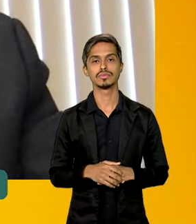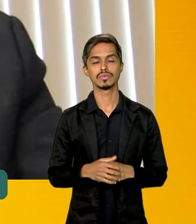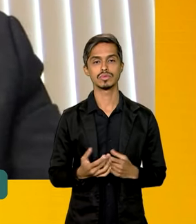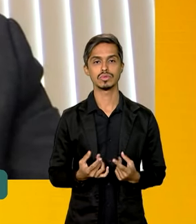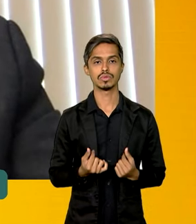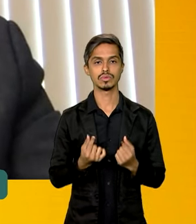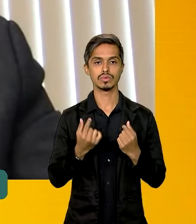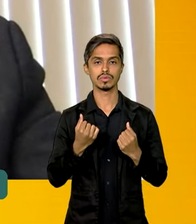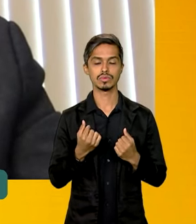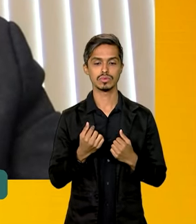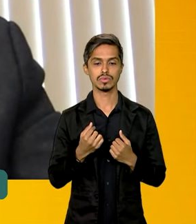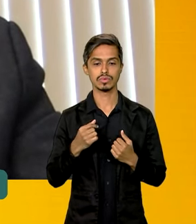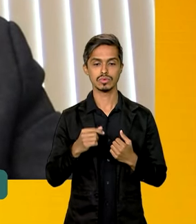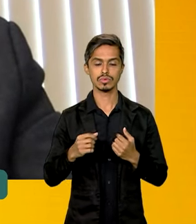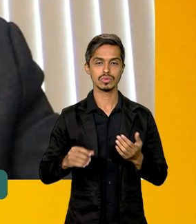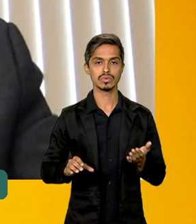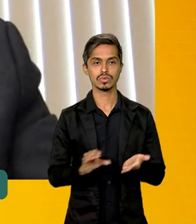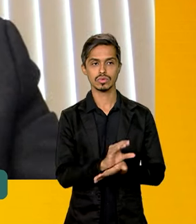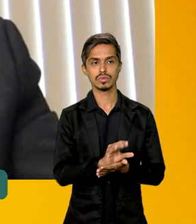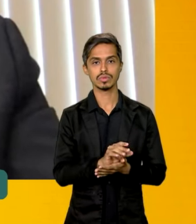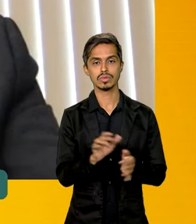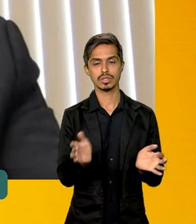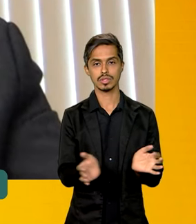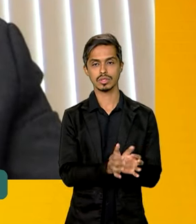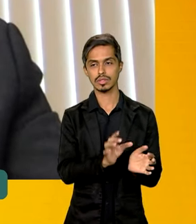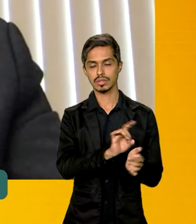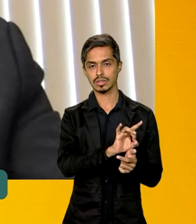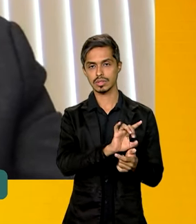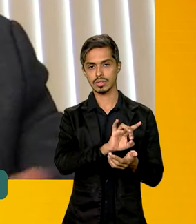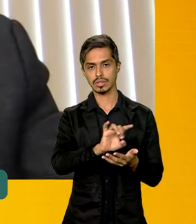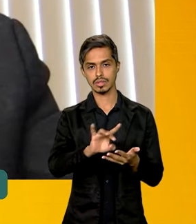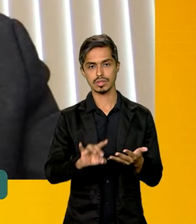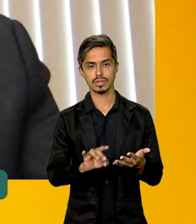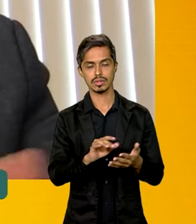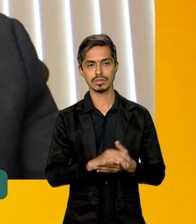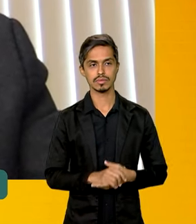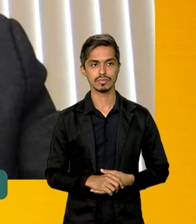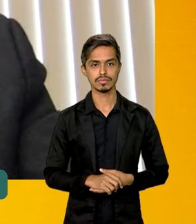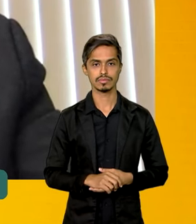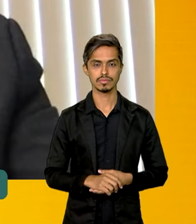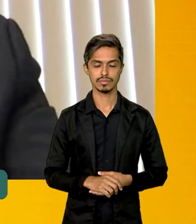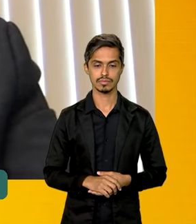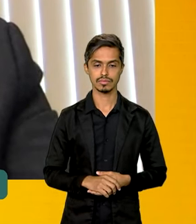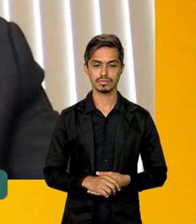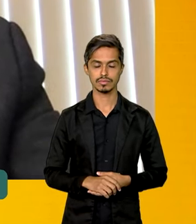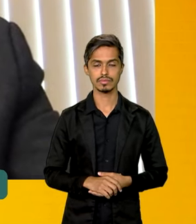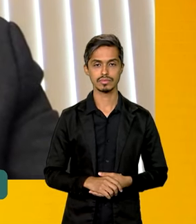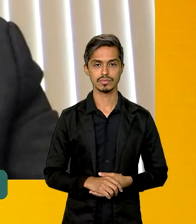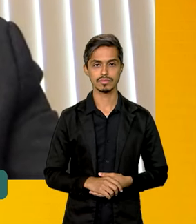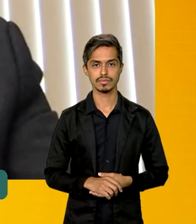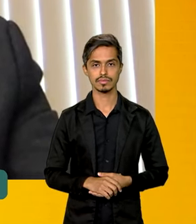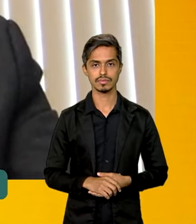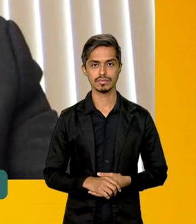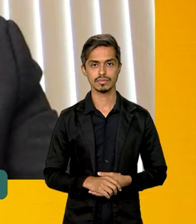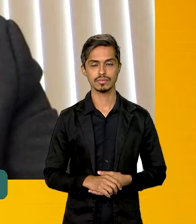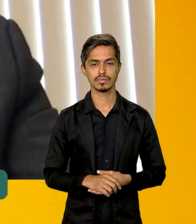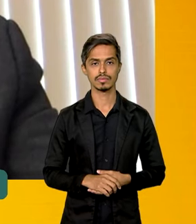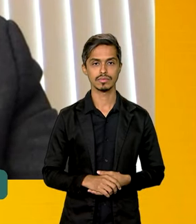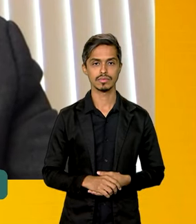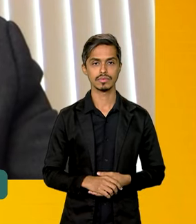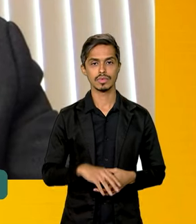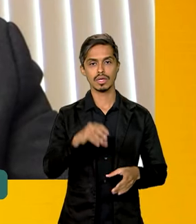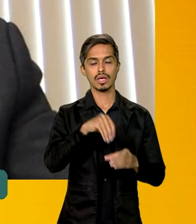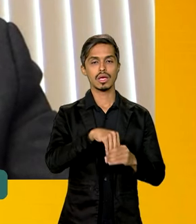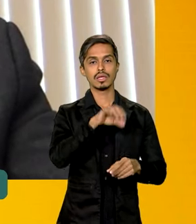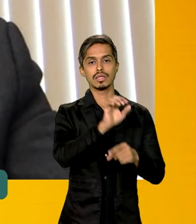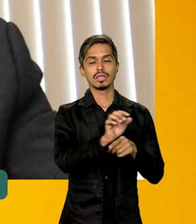valor do financiamento da equipe para cada uma dessas equipes em estados